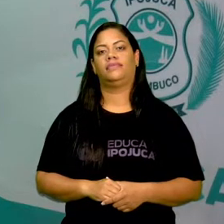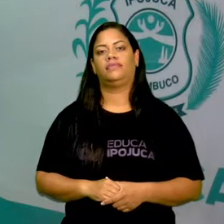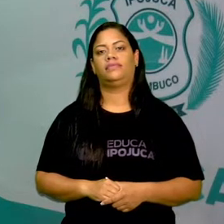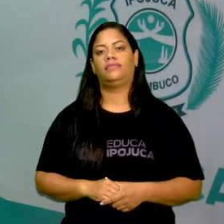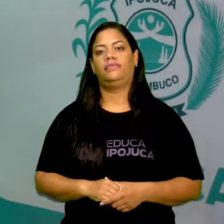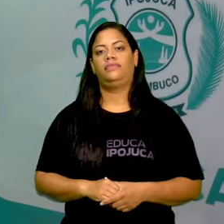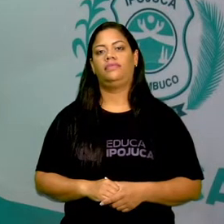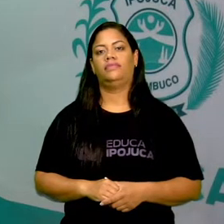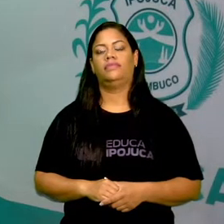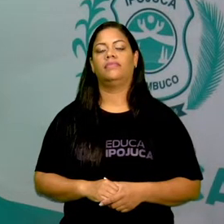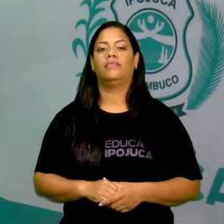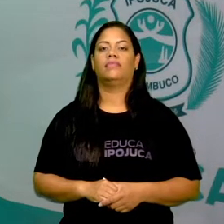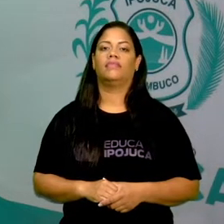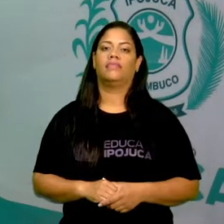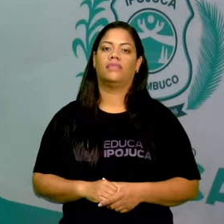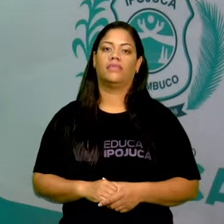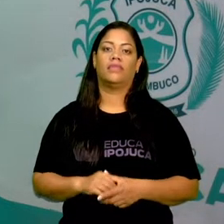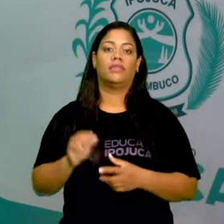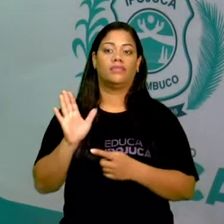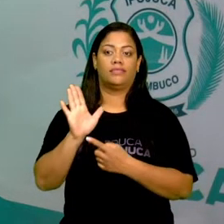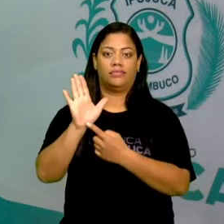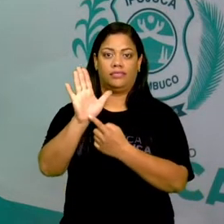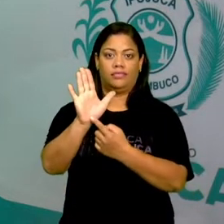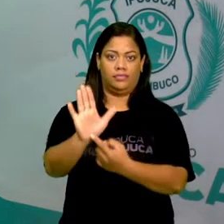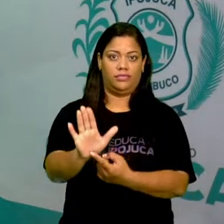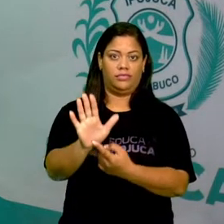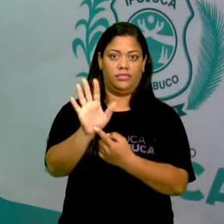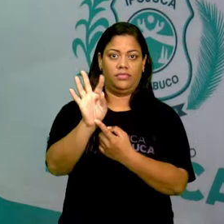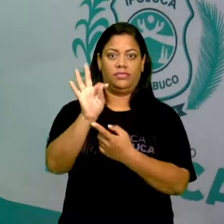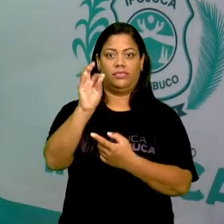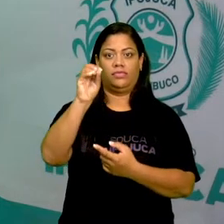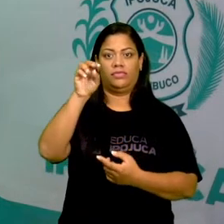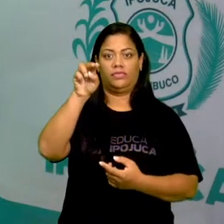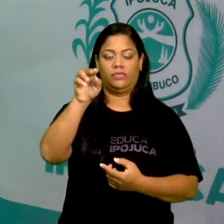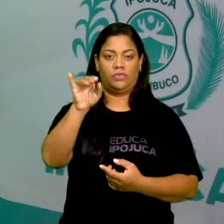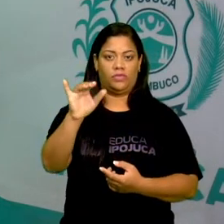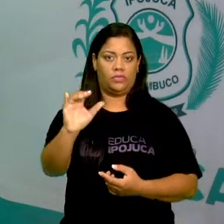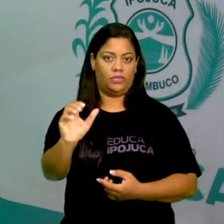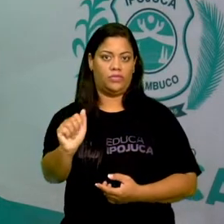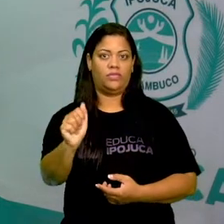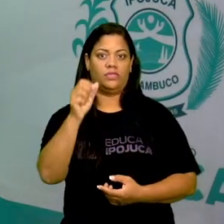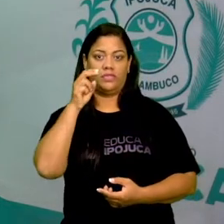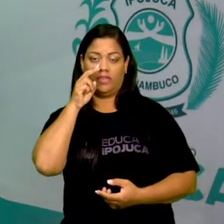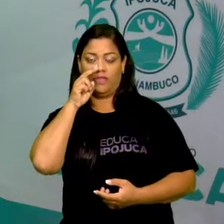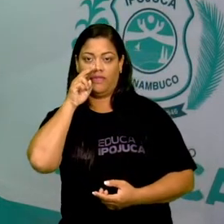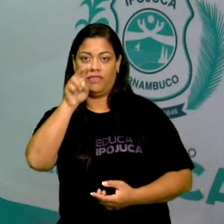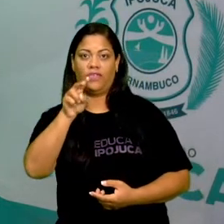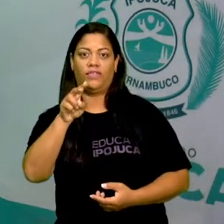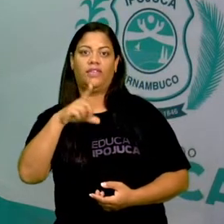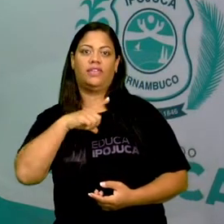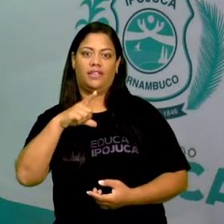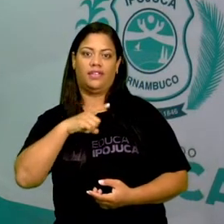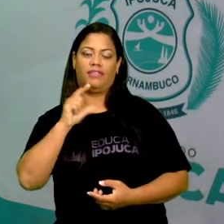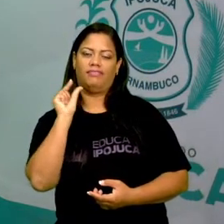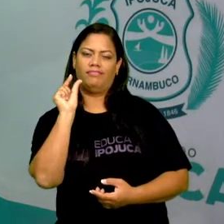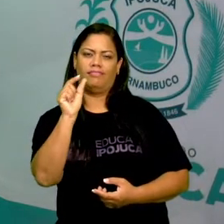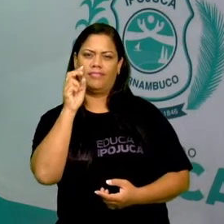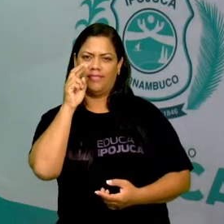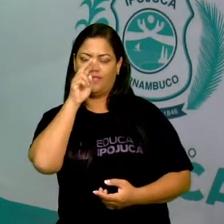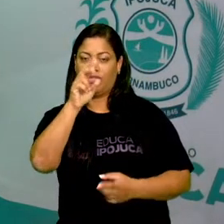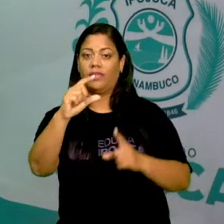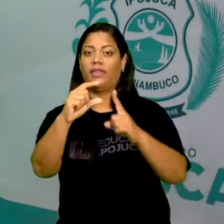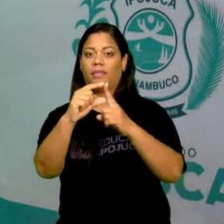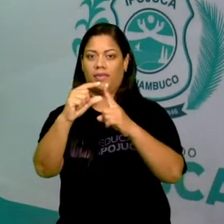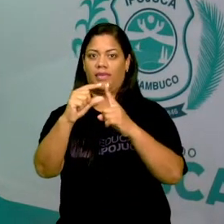Então, serve para indicar a sílaba tônica, que é a sílaba mais forte que existe na